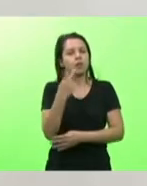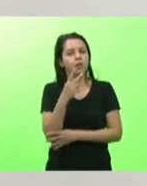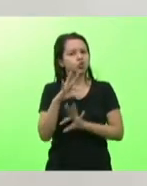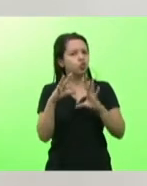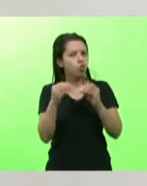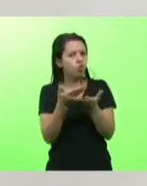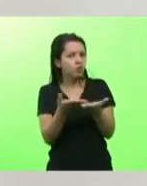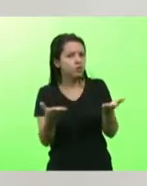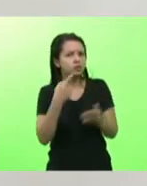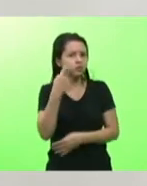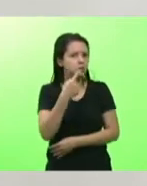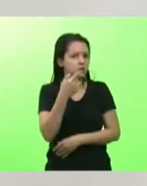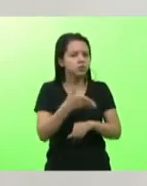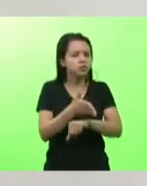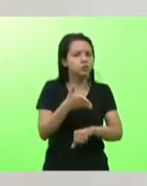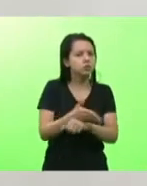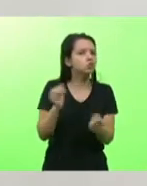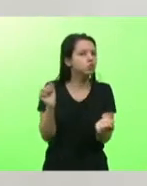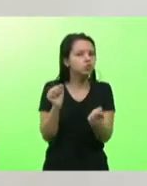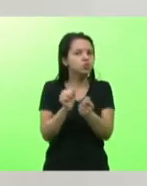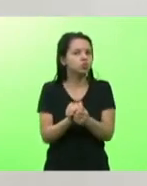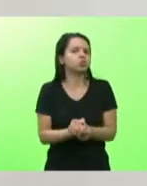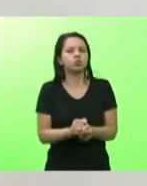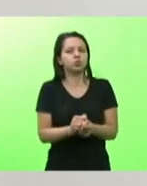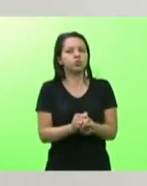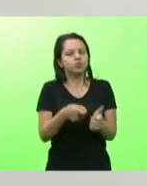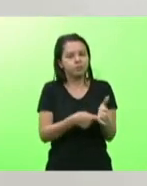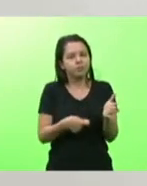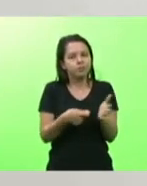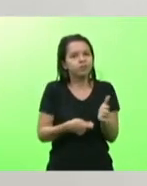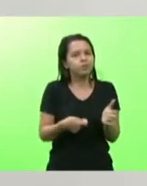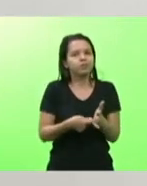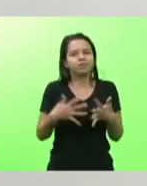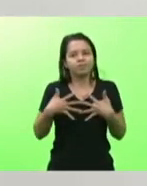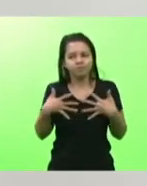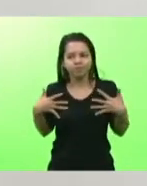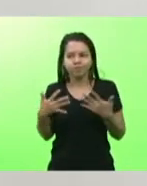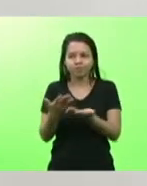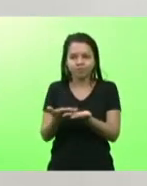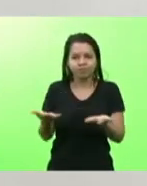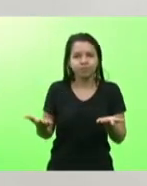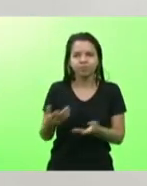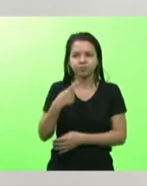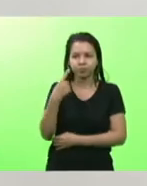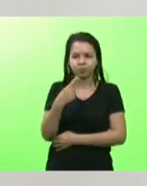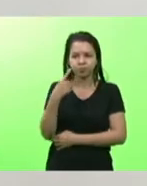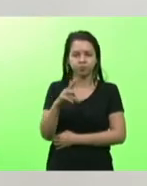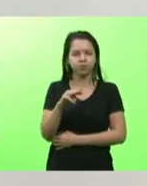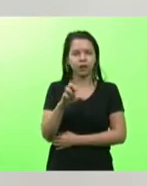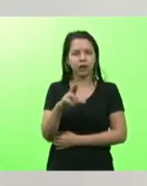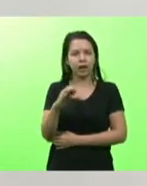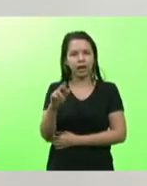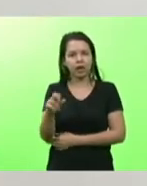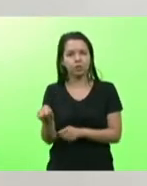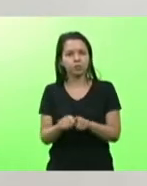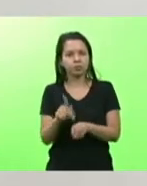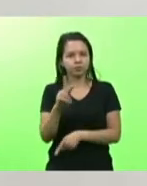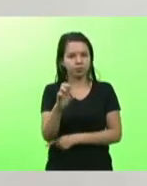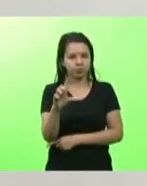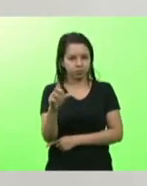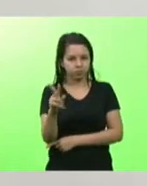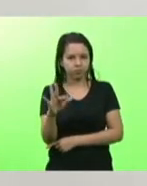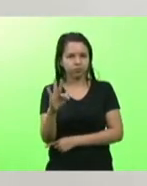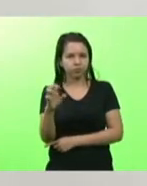deputados que estiveram conosco nessa batalha quero saudar de uma forma muito carinhosa também o Eduardo Macario e o Kelvin lá da Fesport por